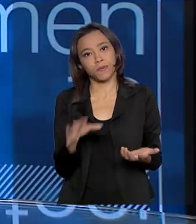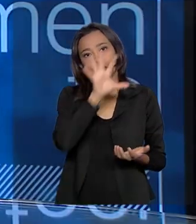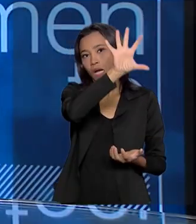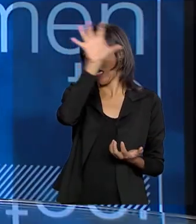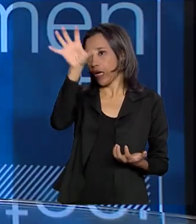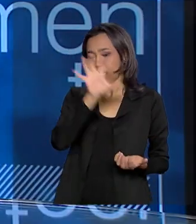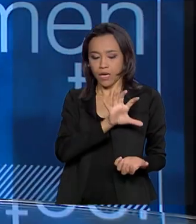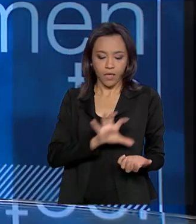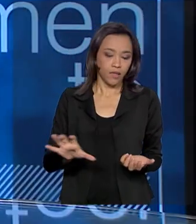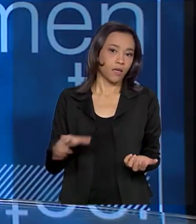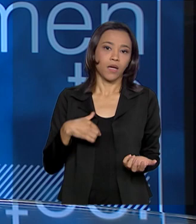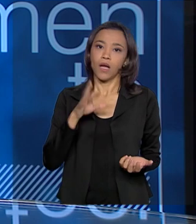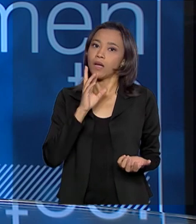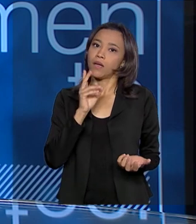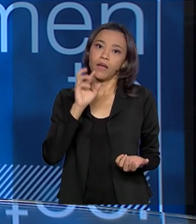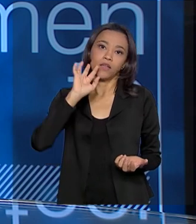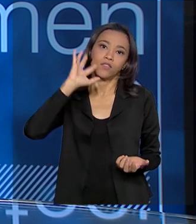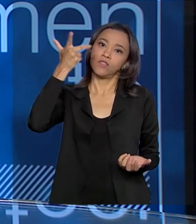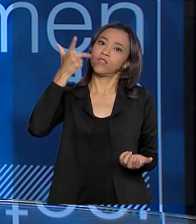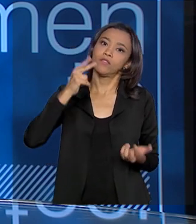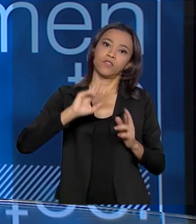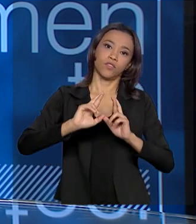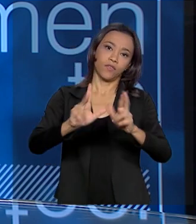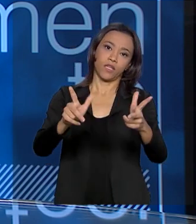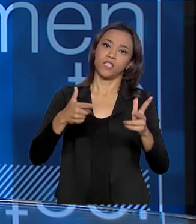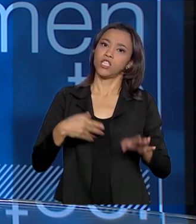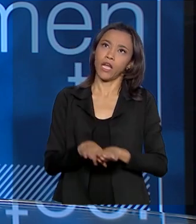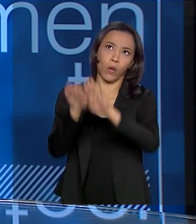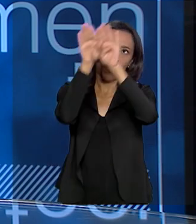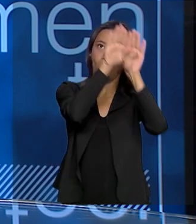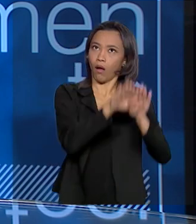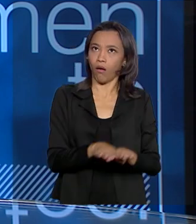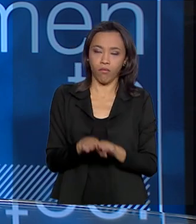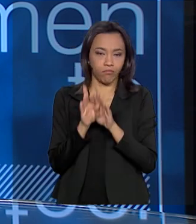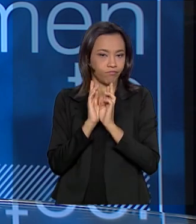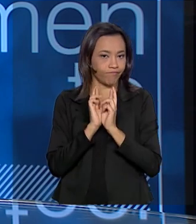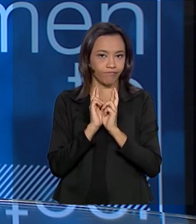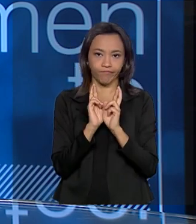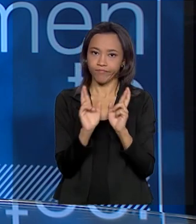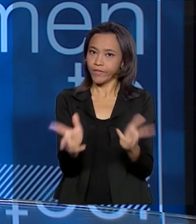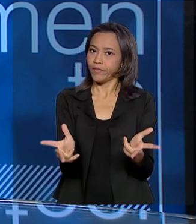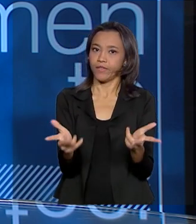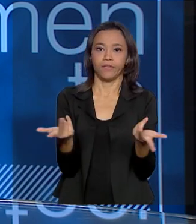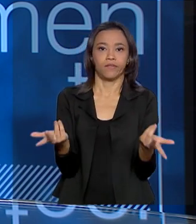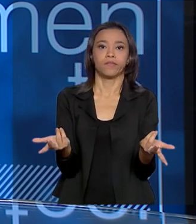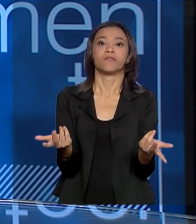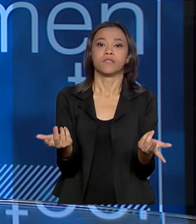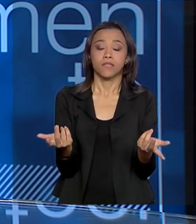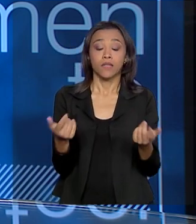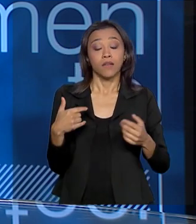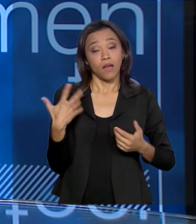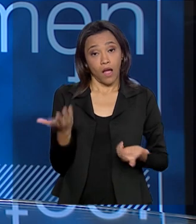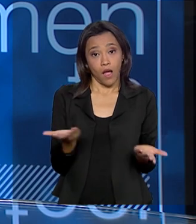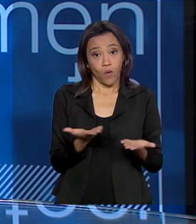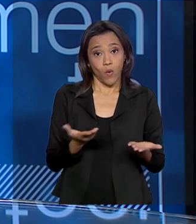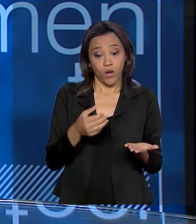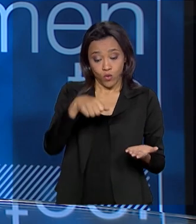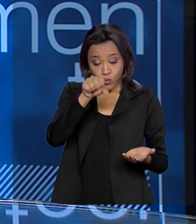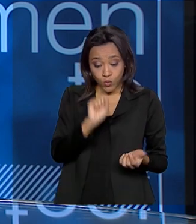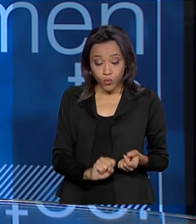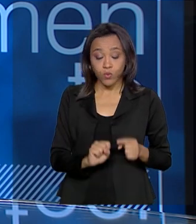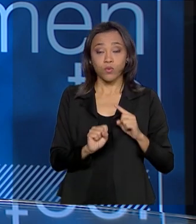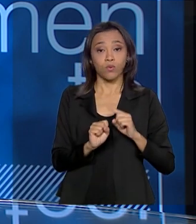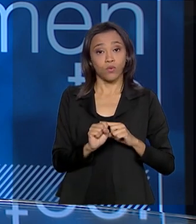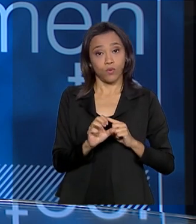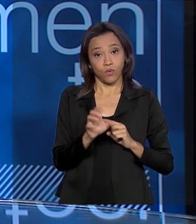demanda uma solução diferenciada. É difícil a gente falar em padronização para o nosso país. Já na região do Sudeste, nós